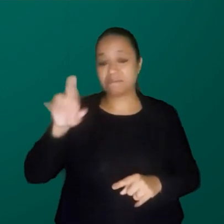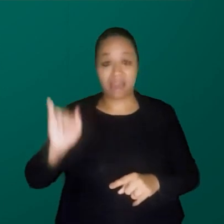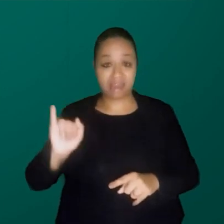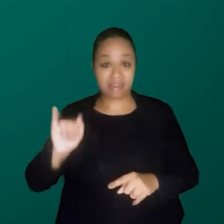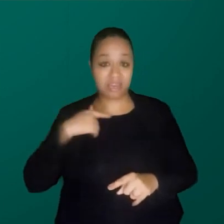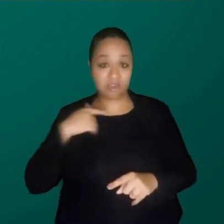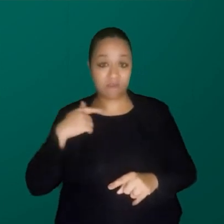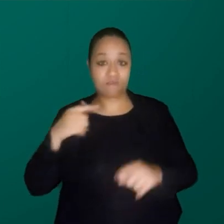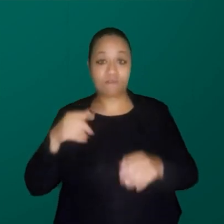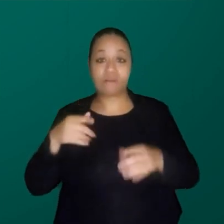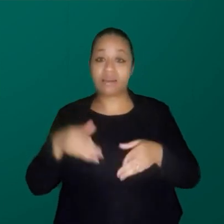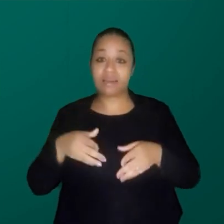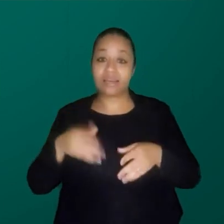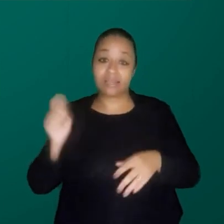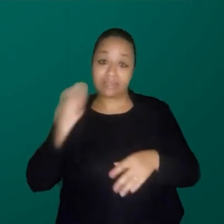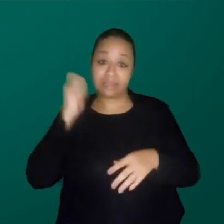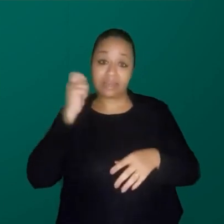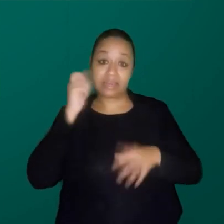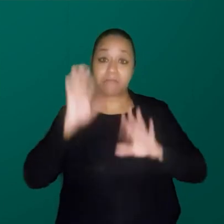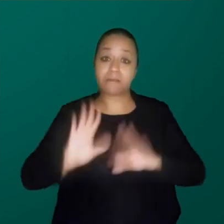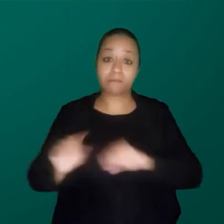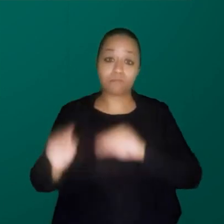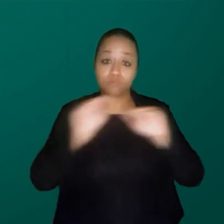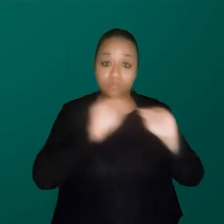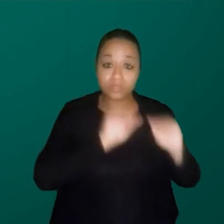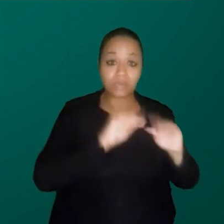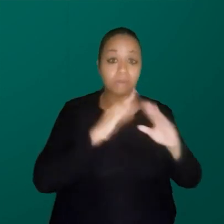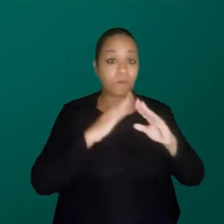Bahia, eu moro em Salvador, graças a Deus,